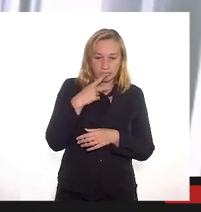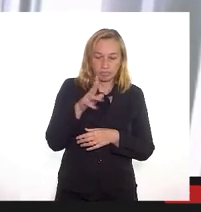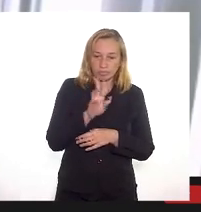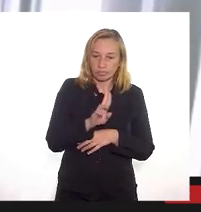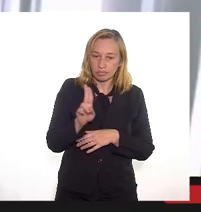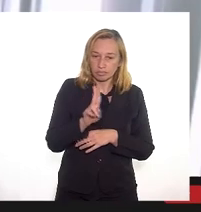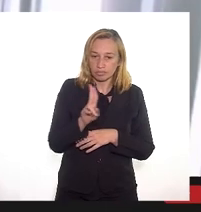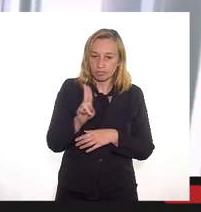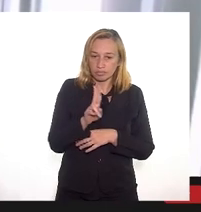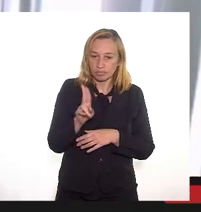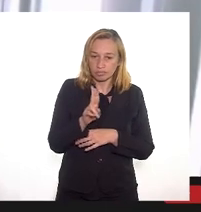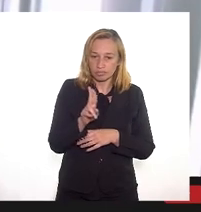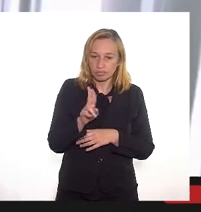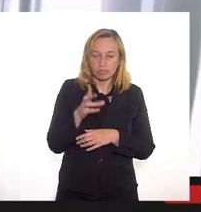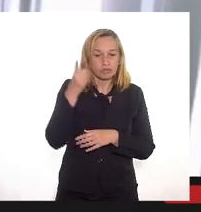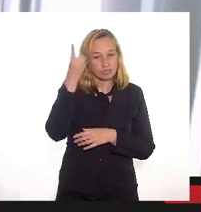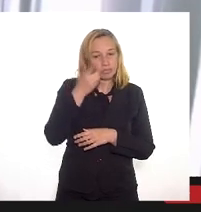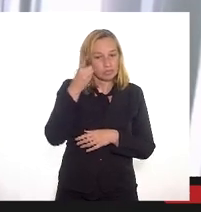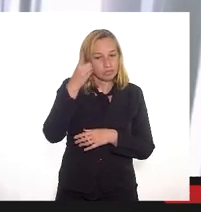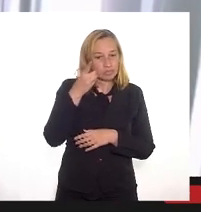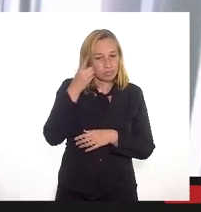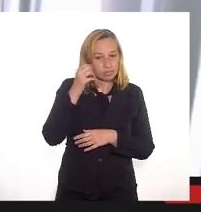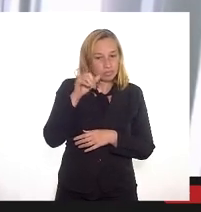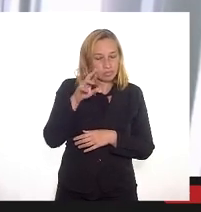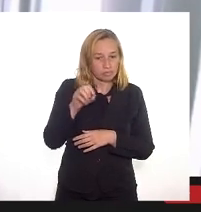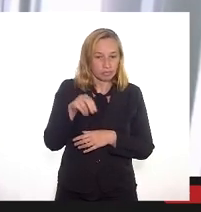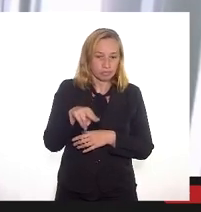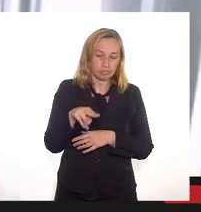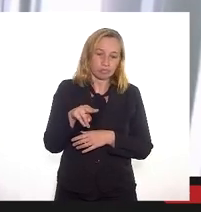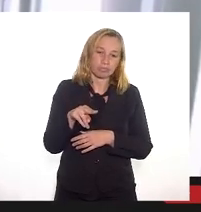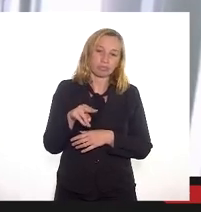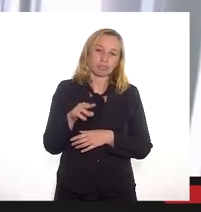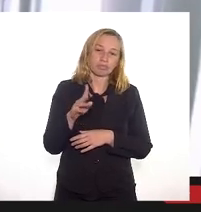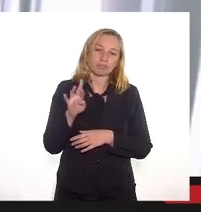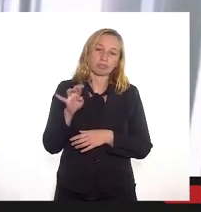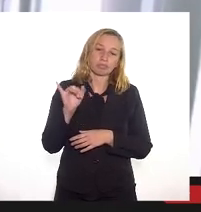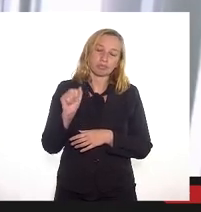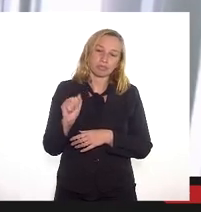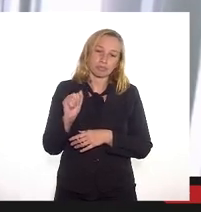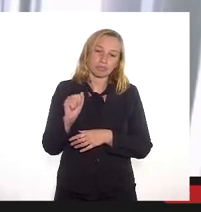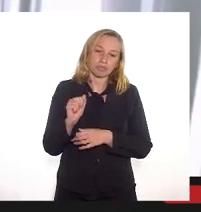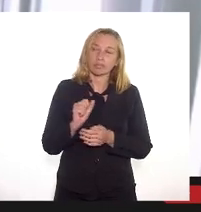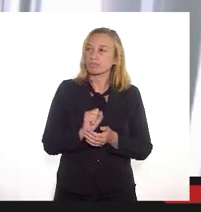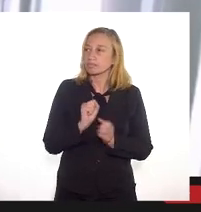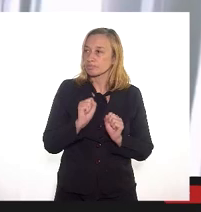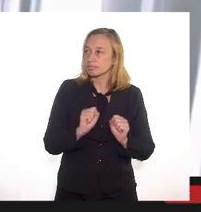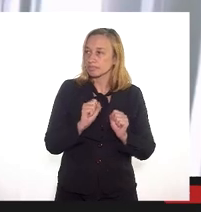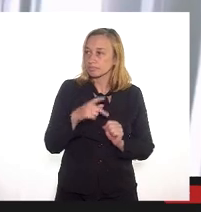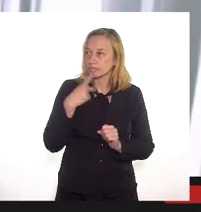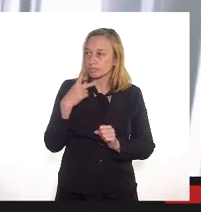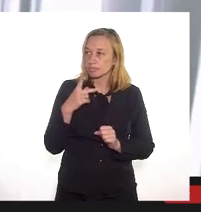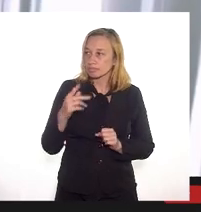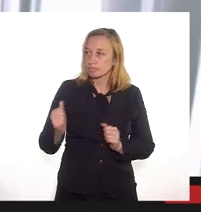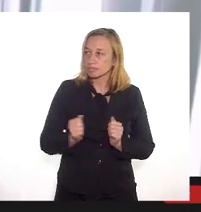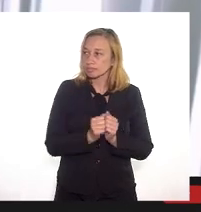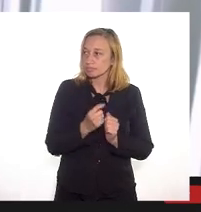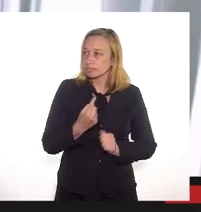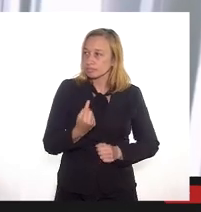nome do mandato do deputado federal Glauber Braga então Edson Teixeira Júnior tem a palavra está conosco na sala